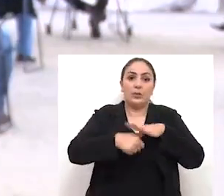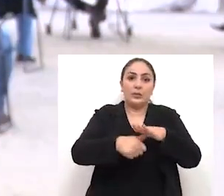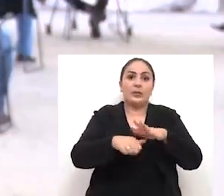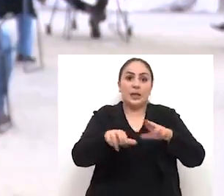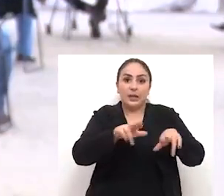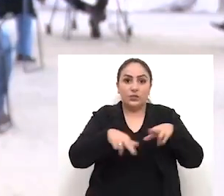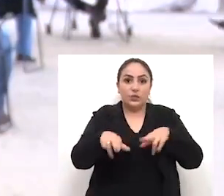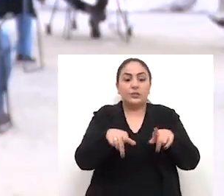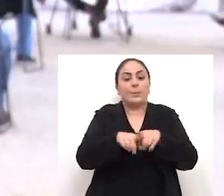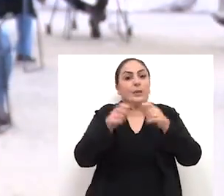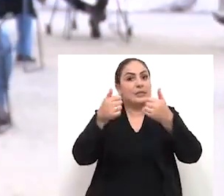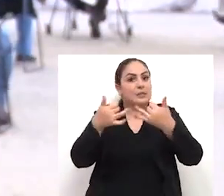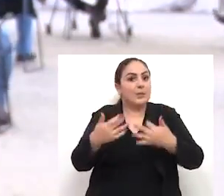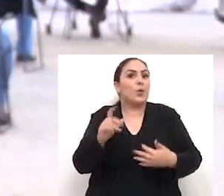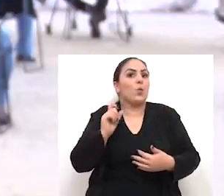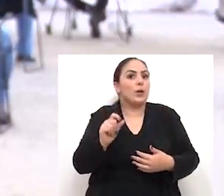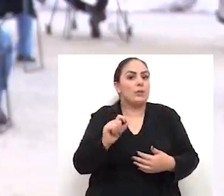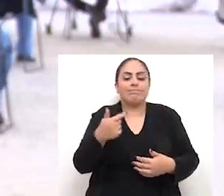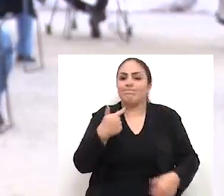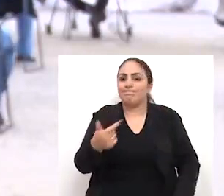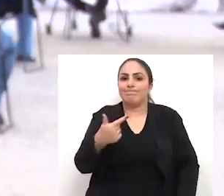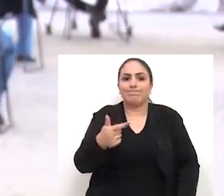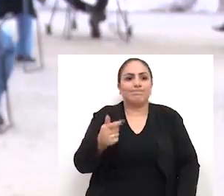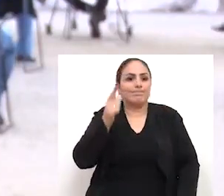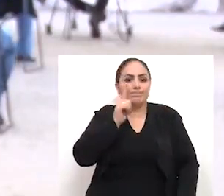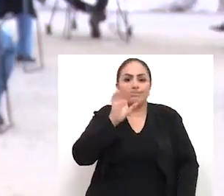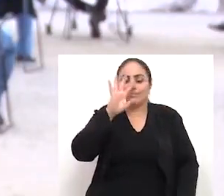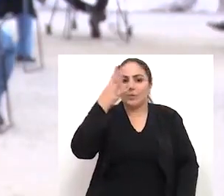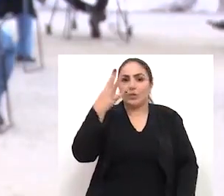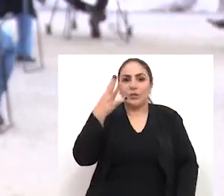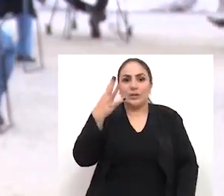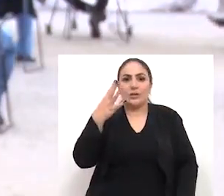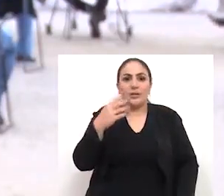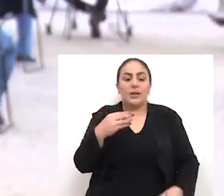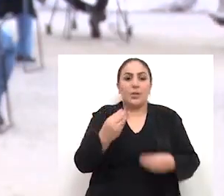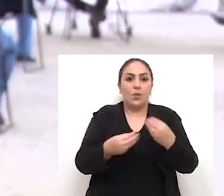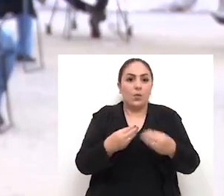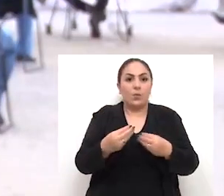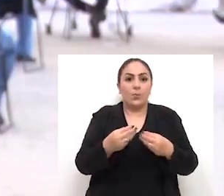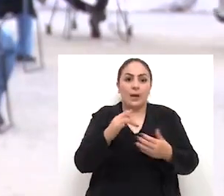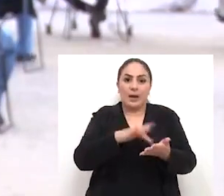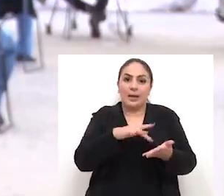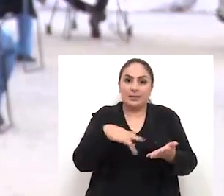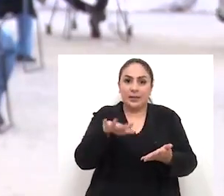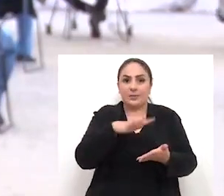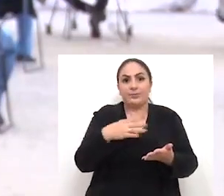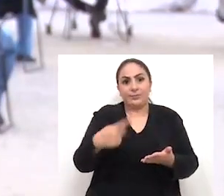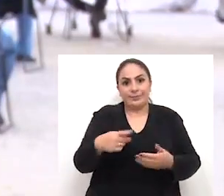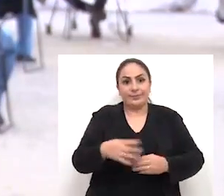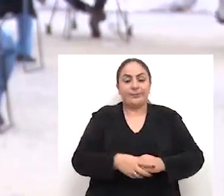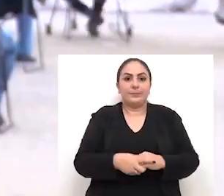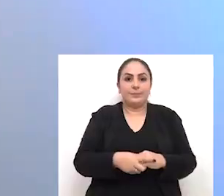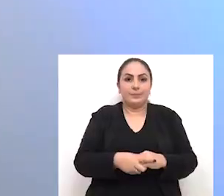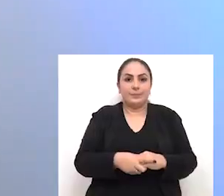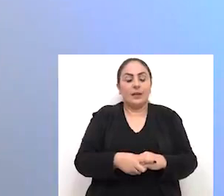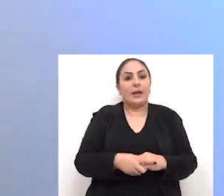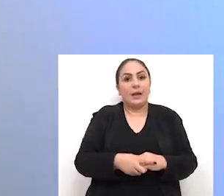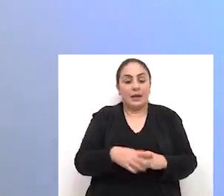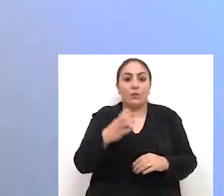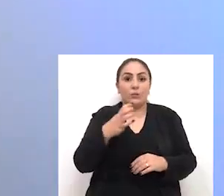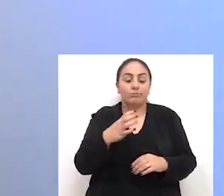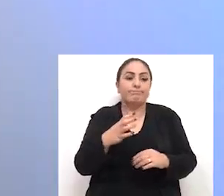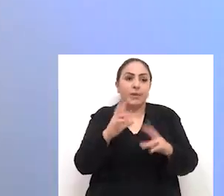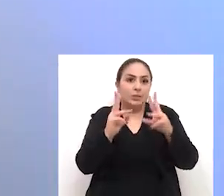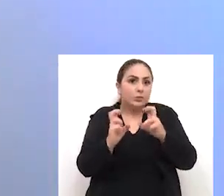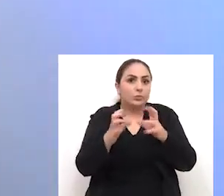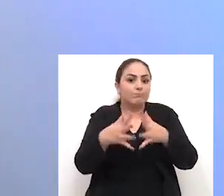líderes regionais e explicou que não existe uma solução simpática para uma situação dramática. É, de fato, um